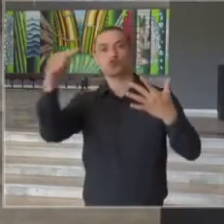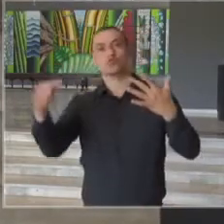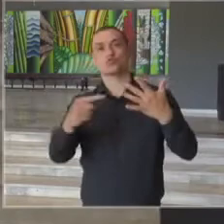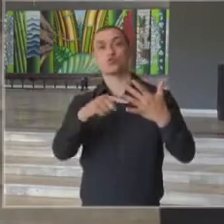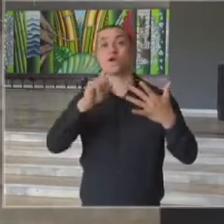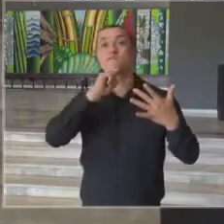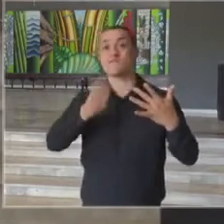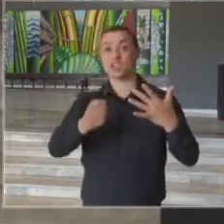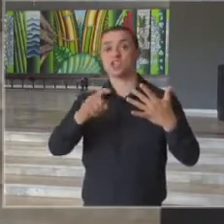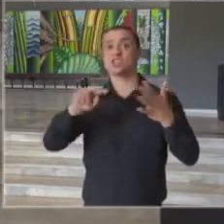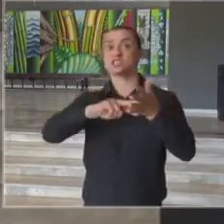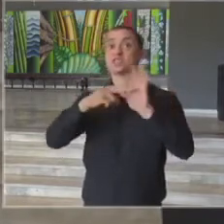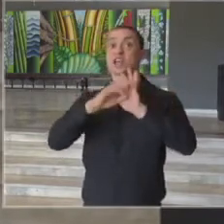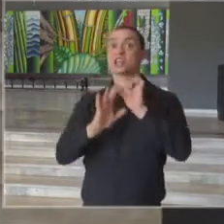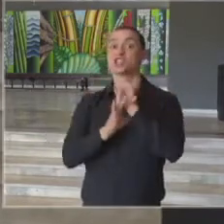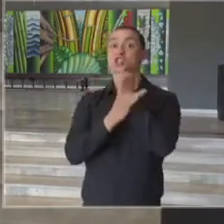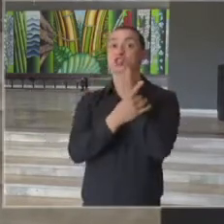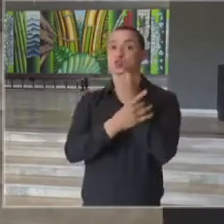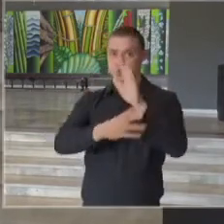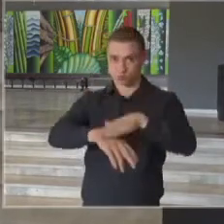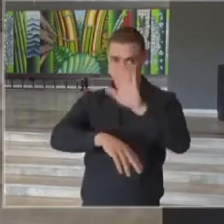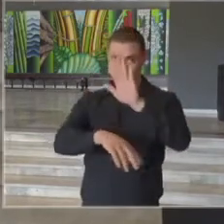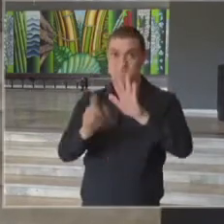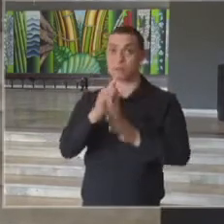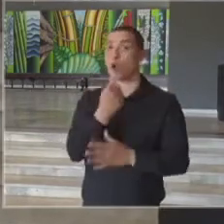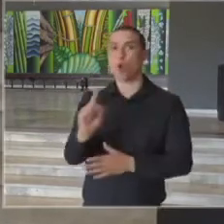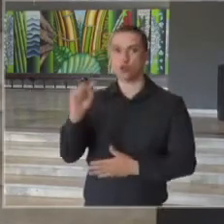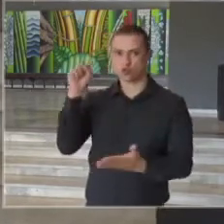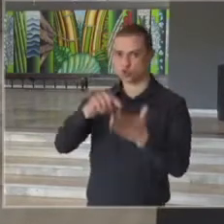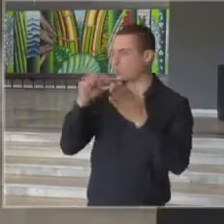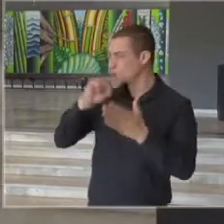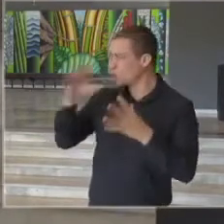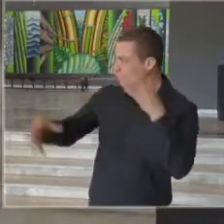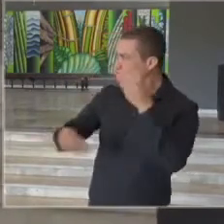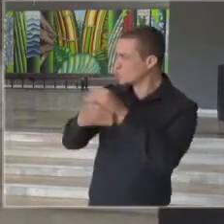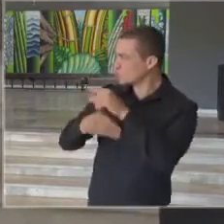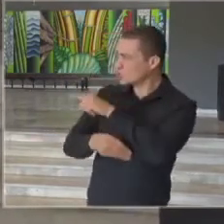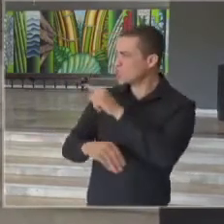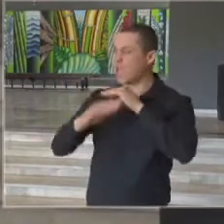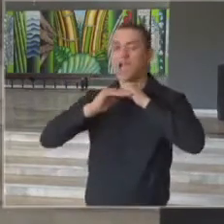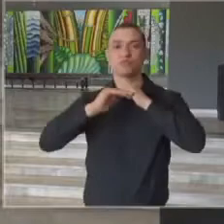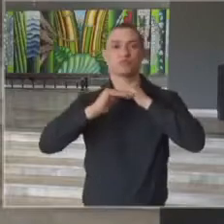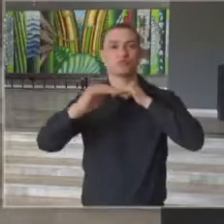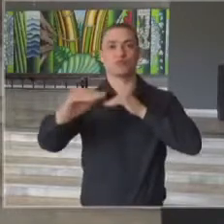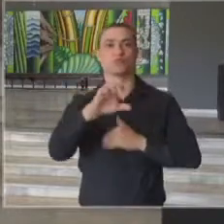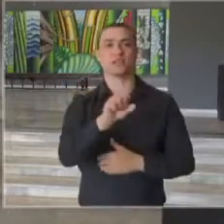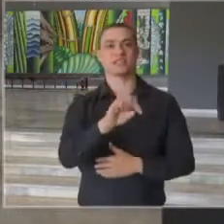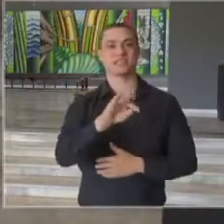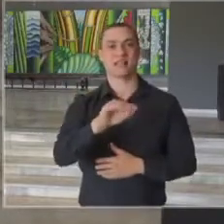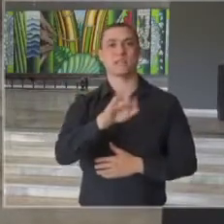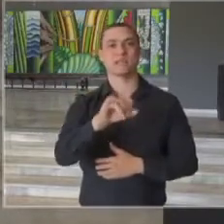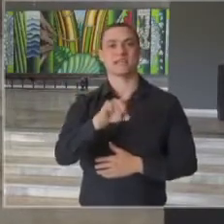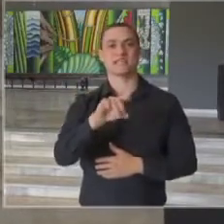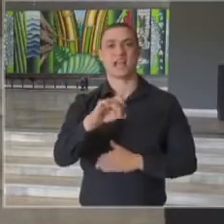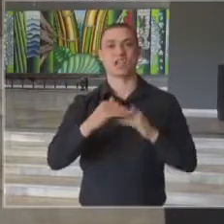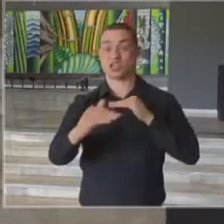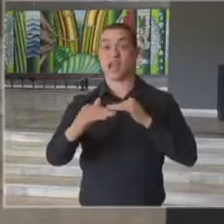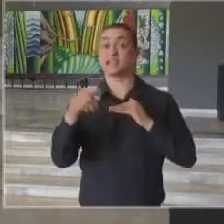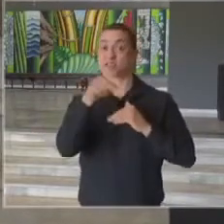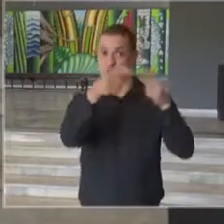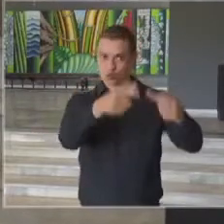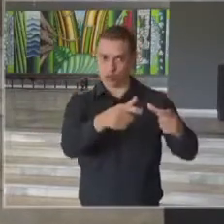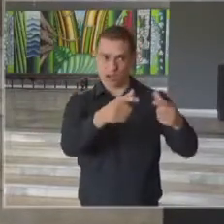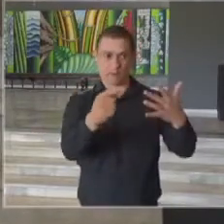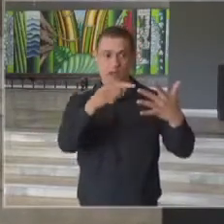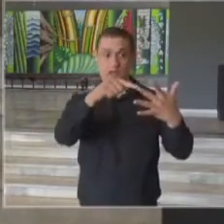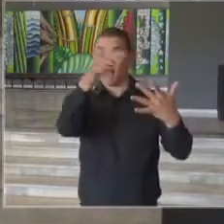segura da pandemia. E o último ponto que foi adicionado de estabilidade, é que uma região não pode transicionar